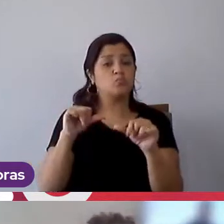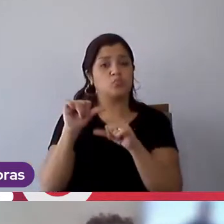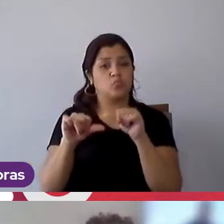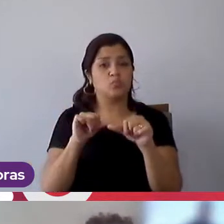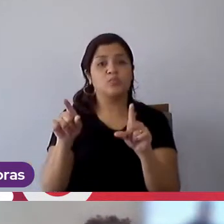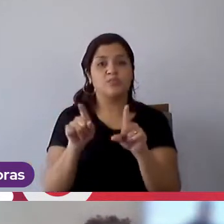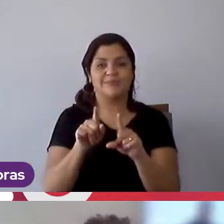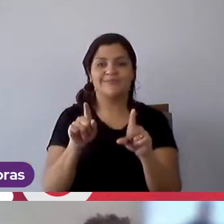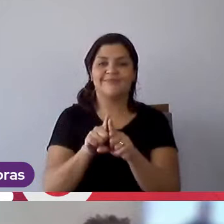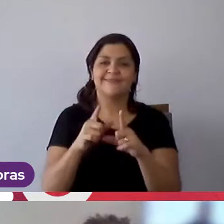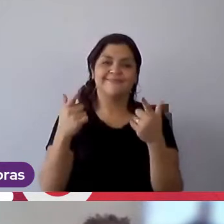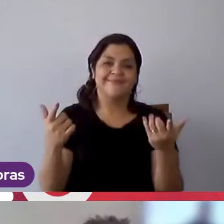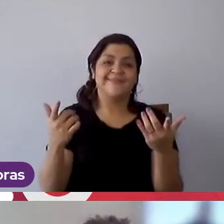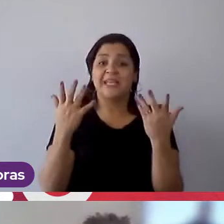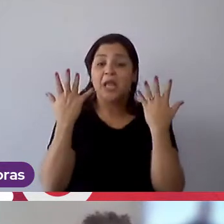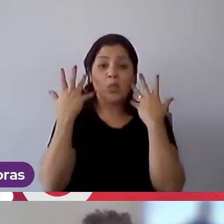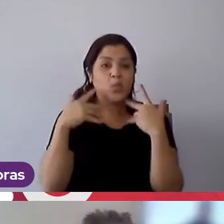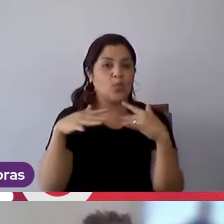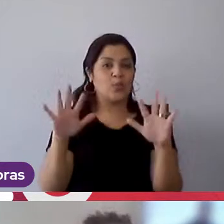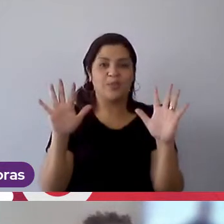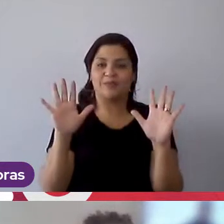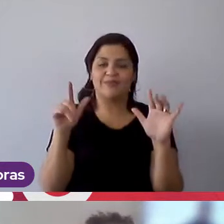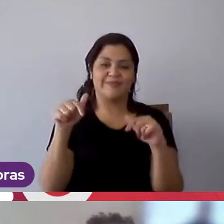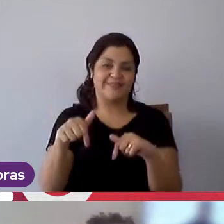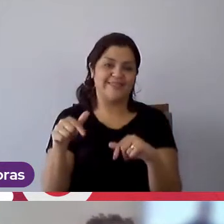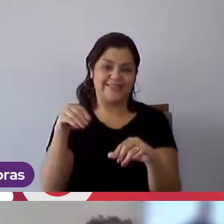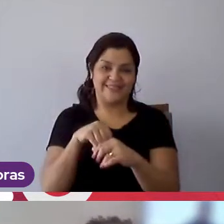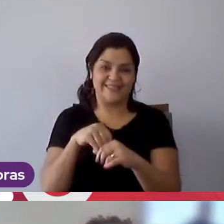isso é algo bem comum aqui dentro.